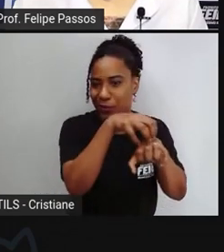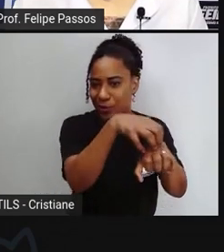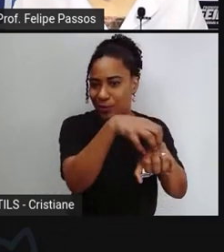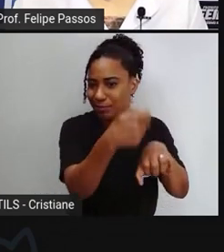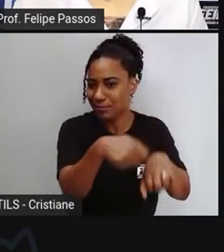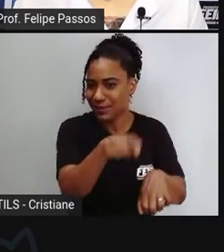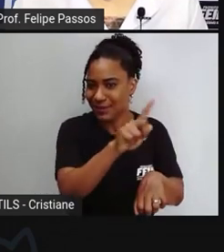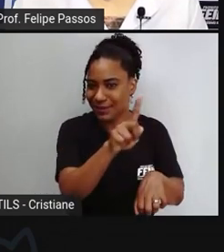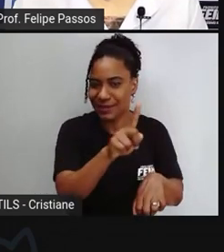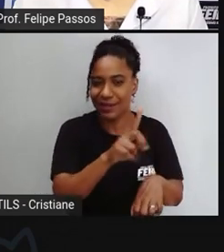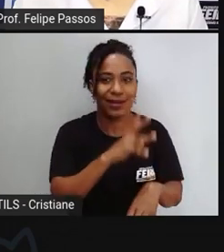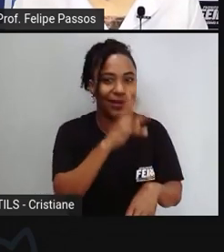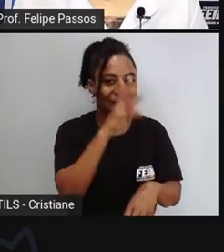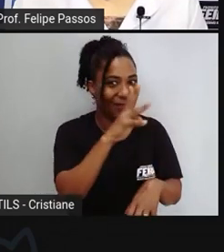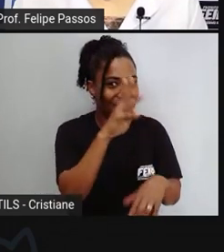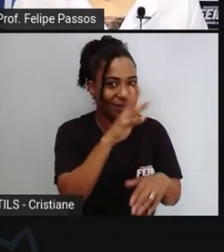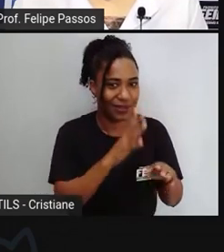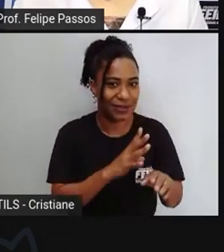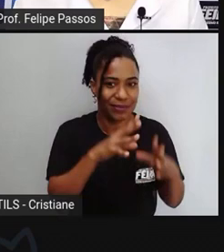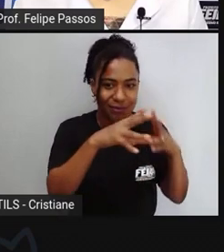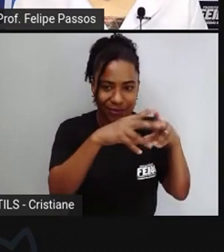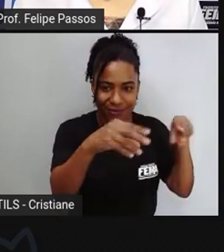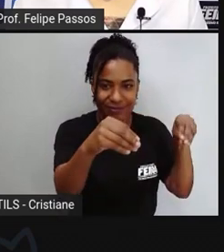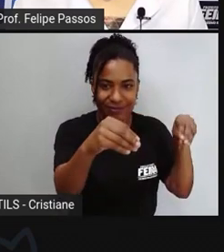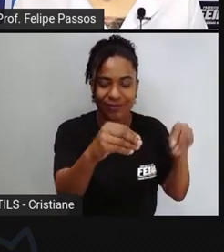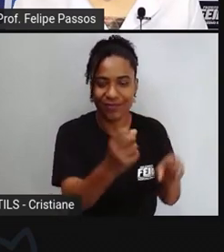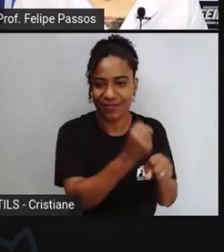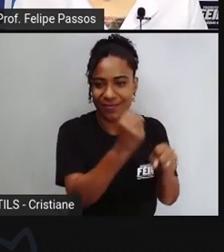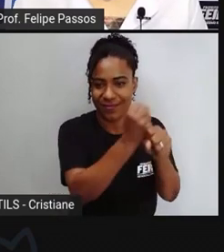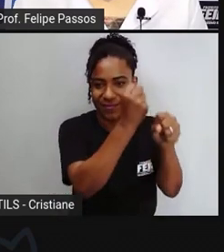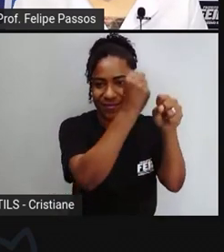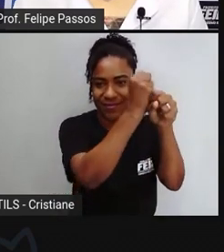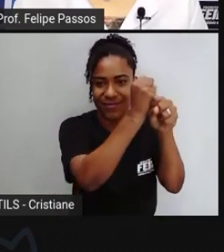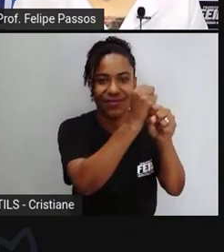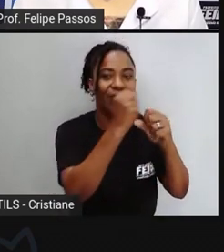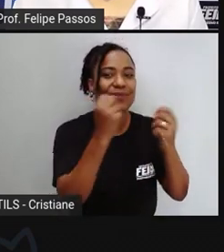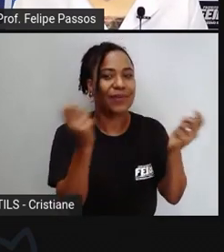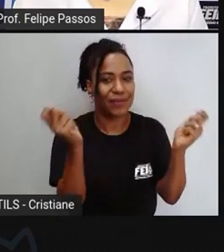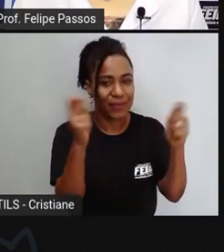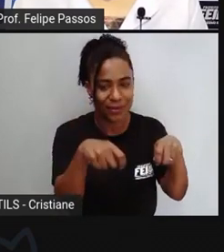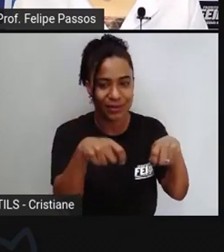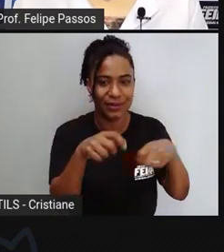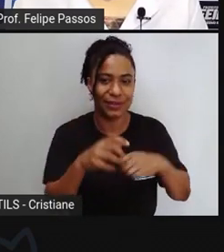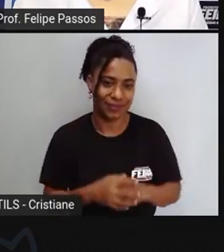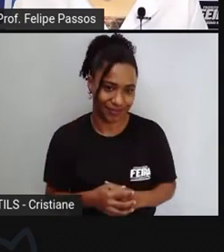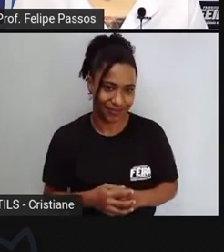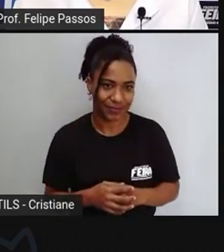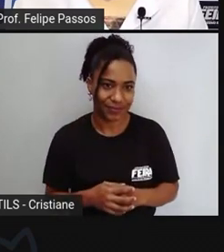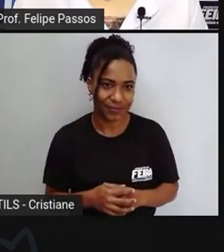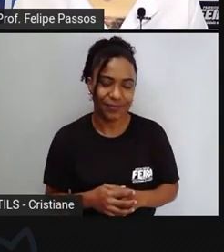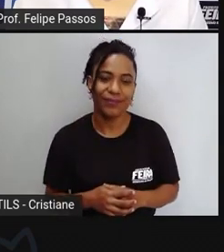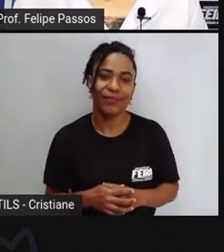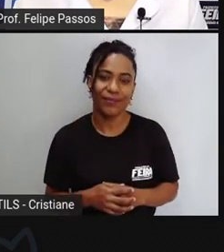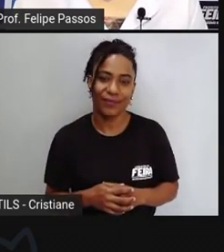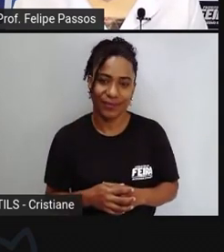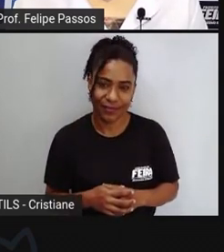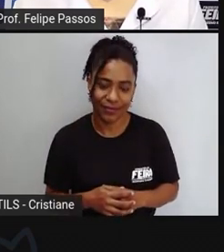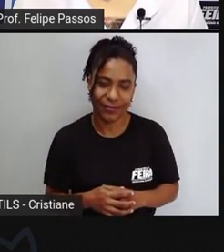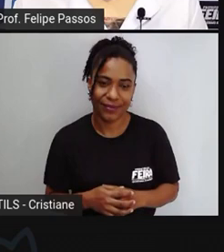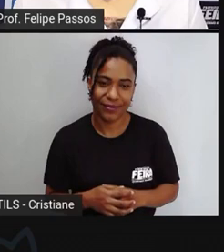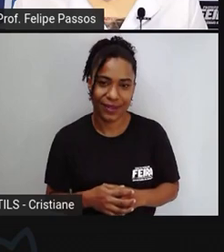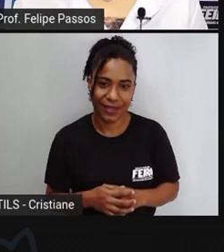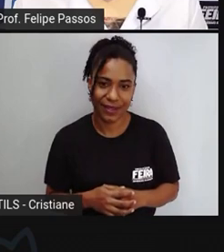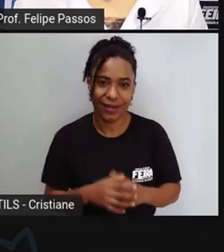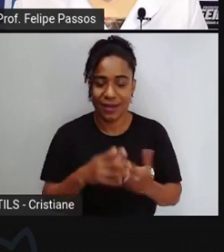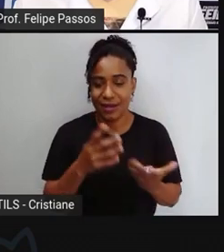invadir sem um custo real da aquisição